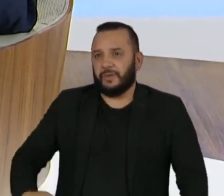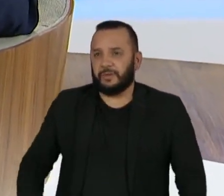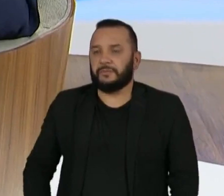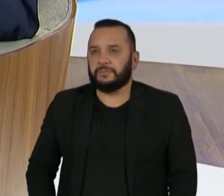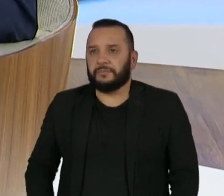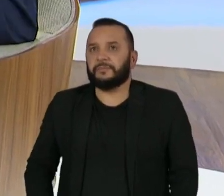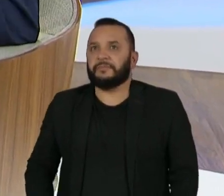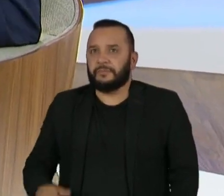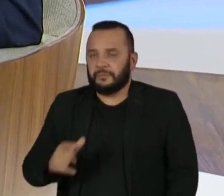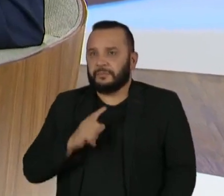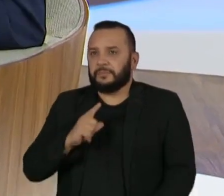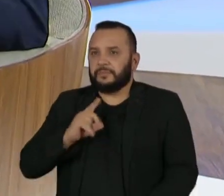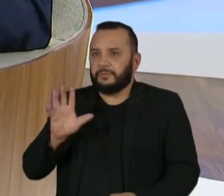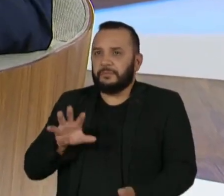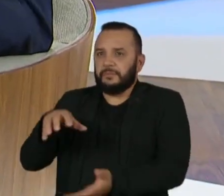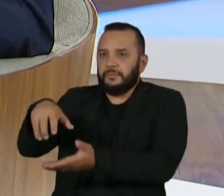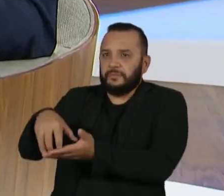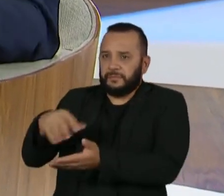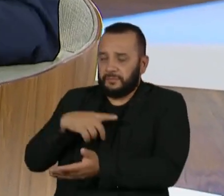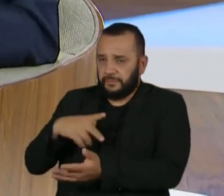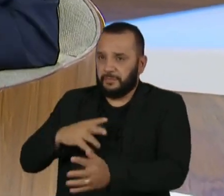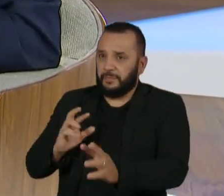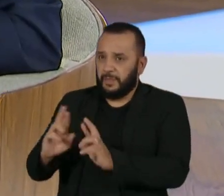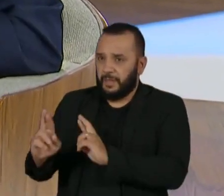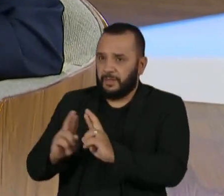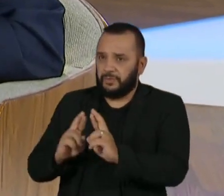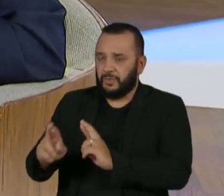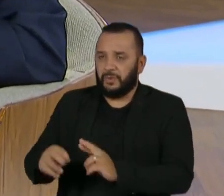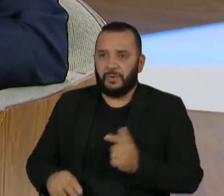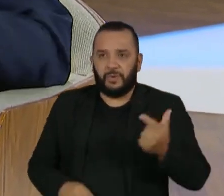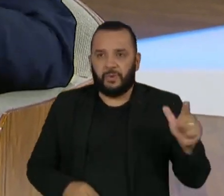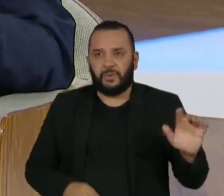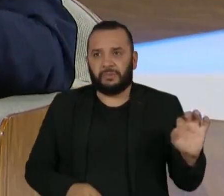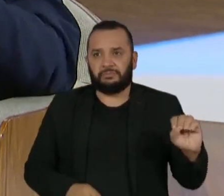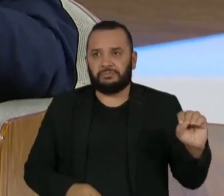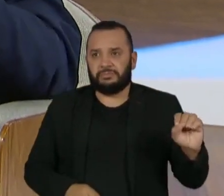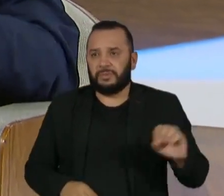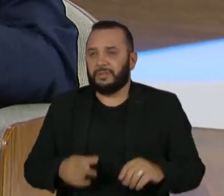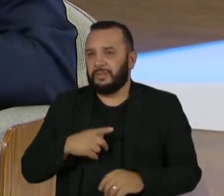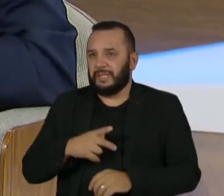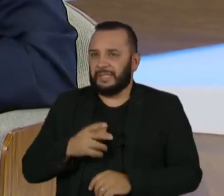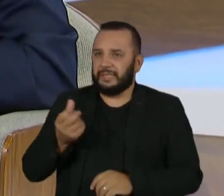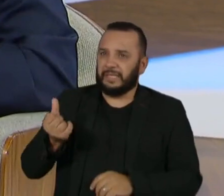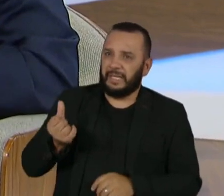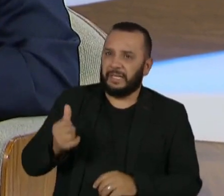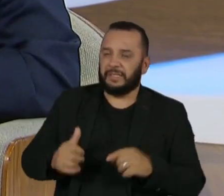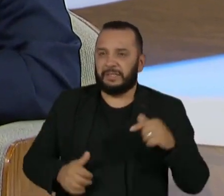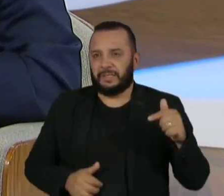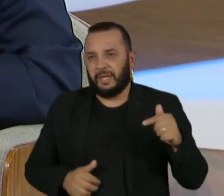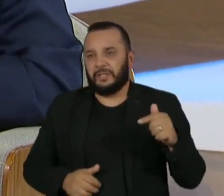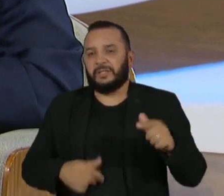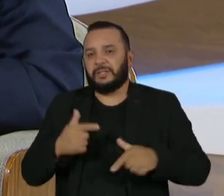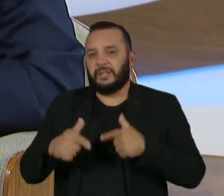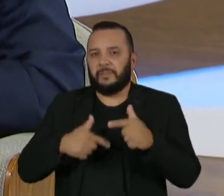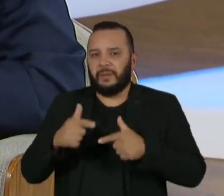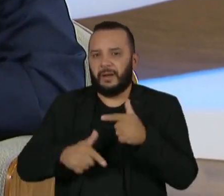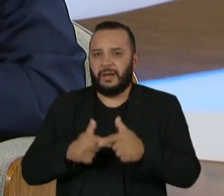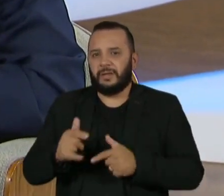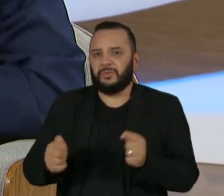Muitas delas eu me relaciono diretamente, com outras não, tem seis ou sete que trabalham diretamente na SECOM